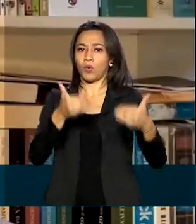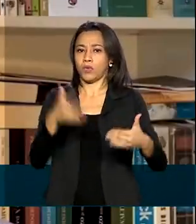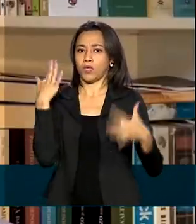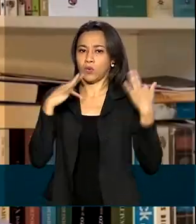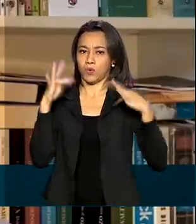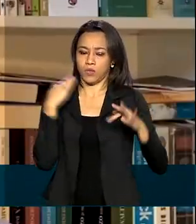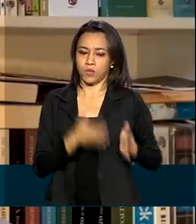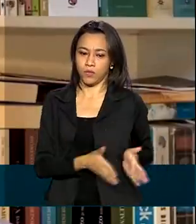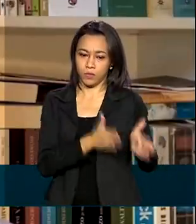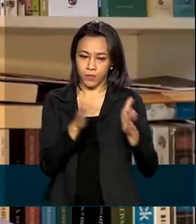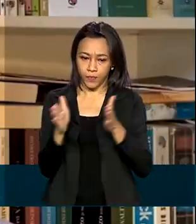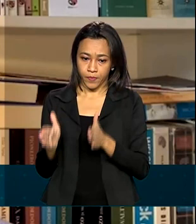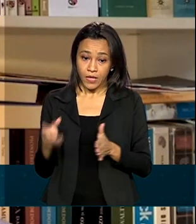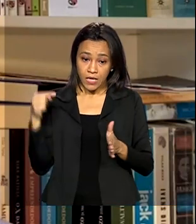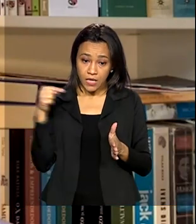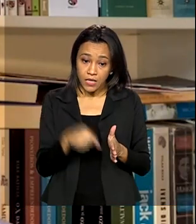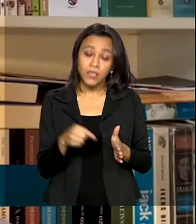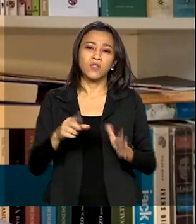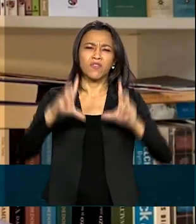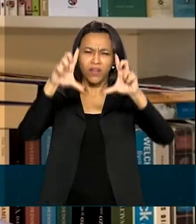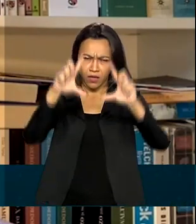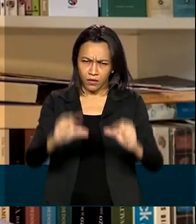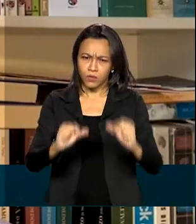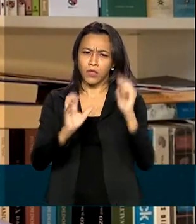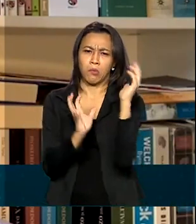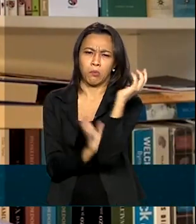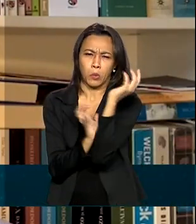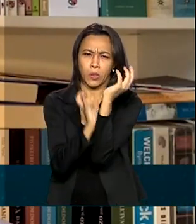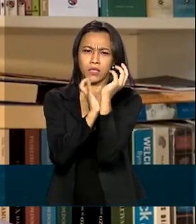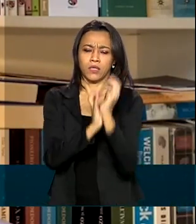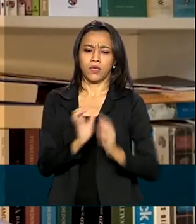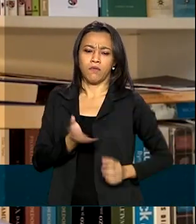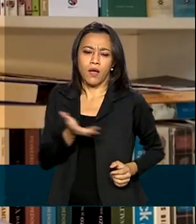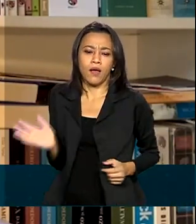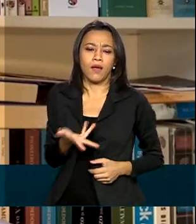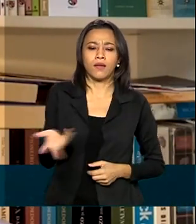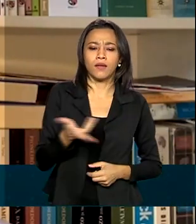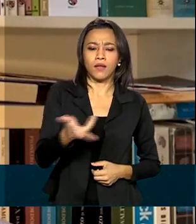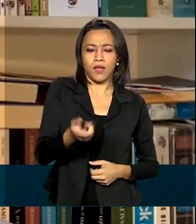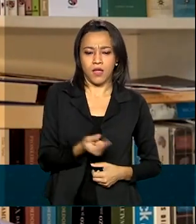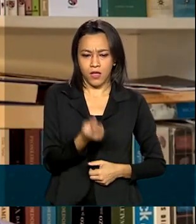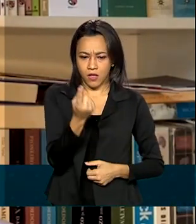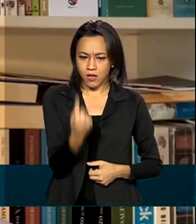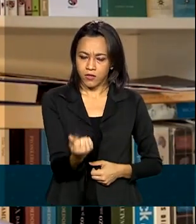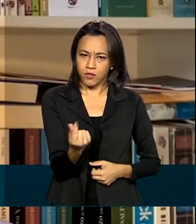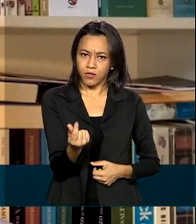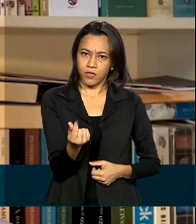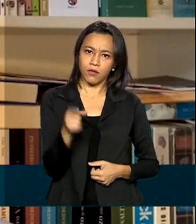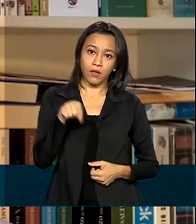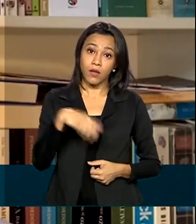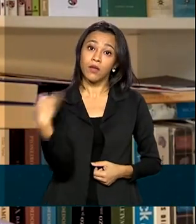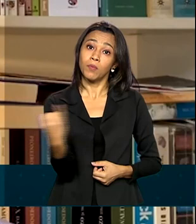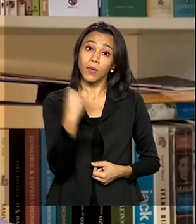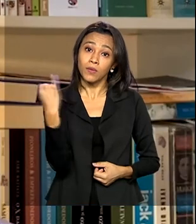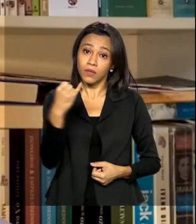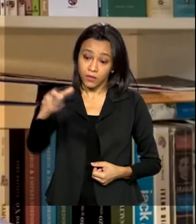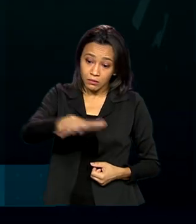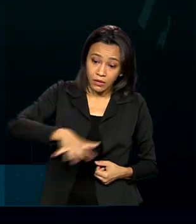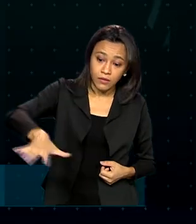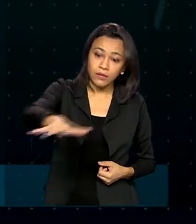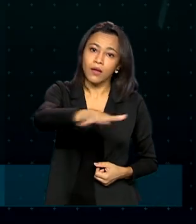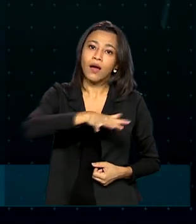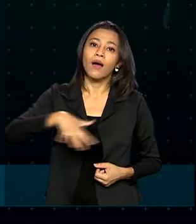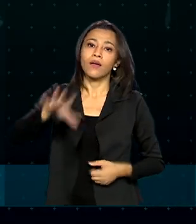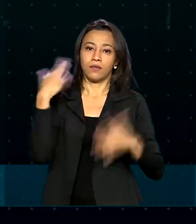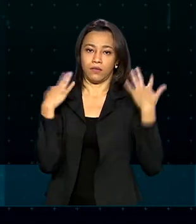representa menos burocracia e mais agilidade no acesso a esse recurso que é vital para esse setor tão afetado pela pandemia.